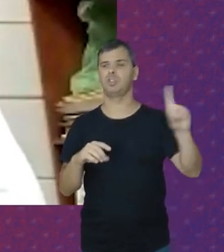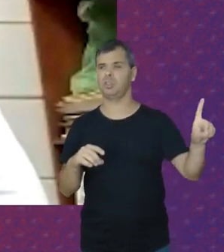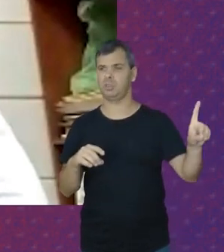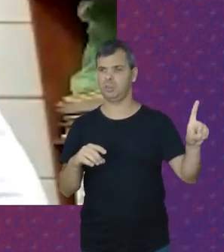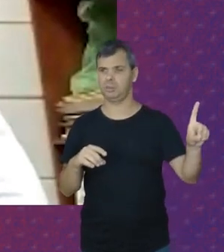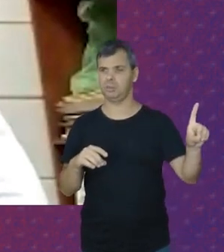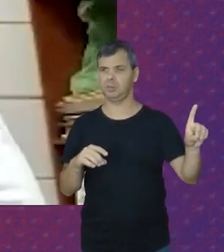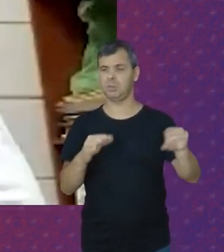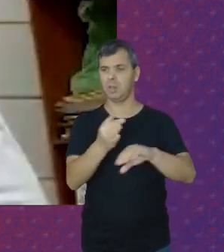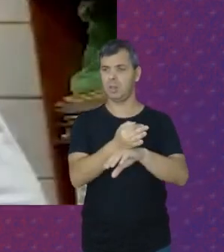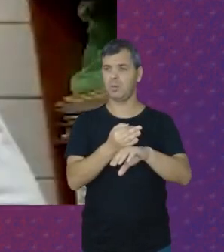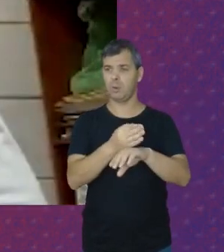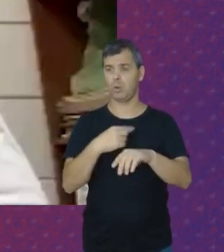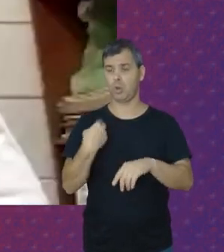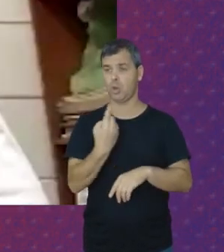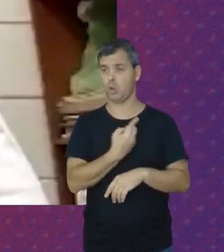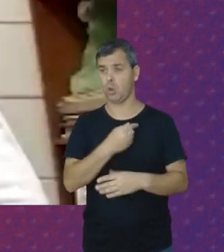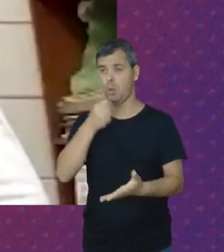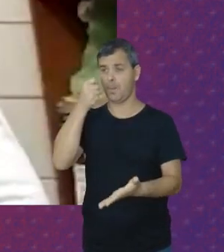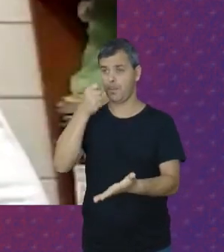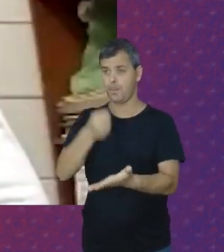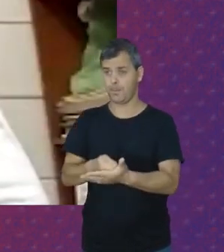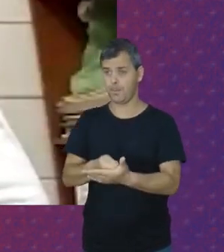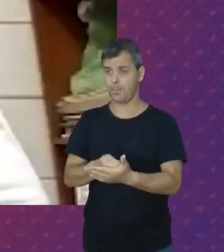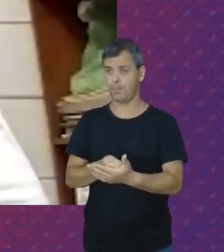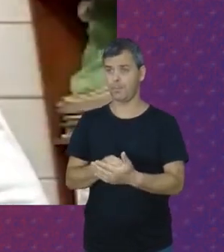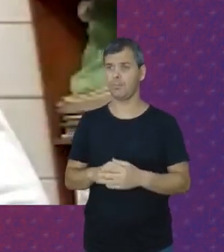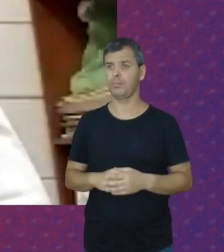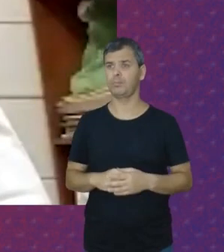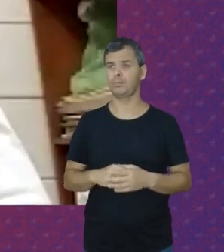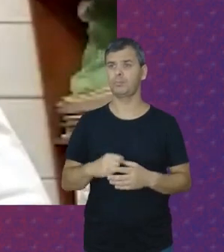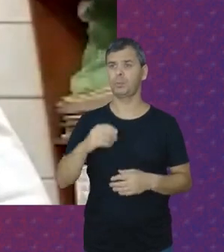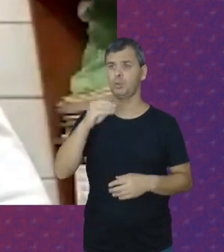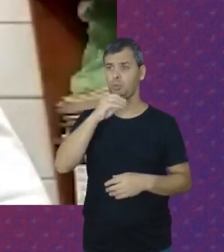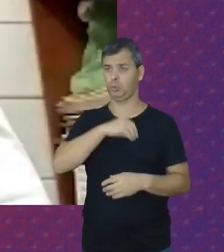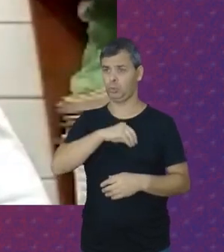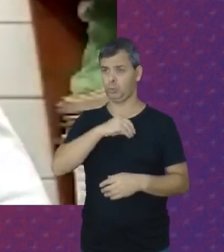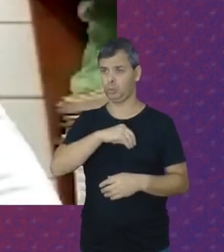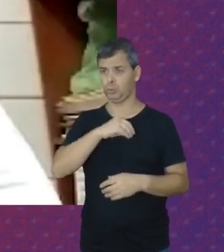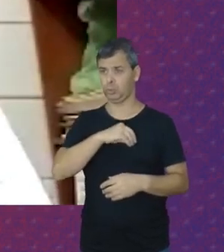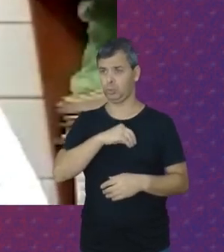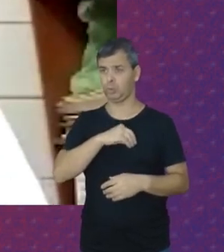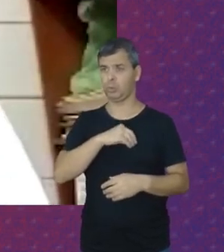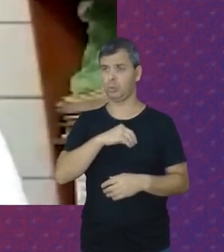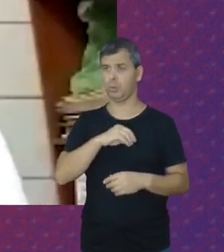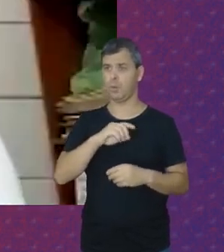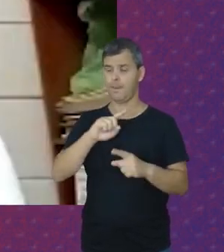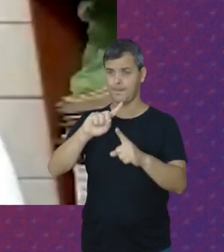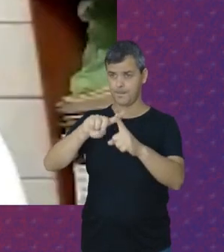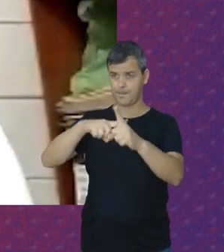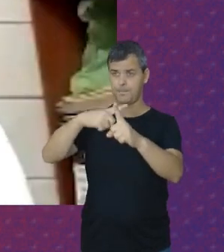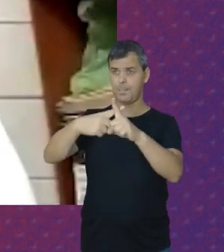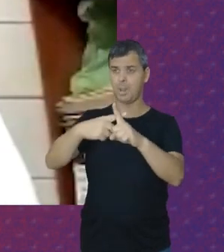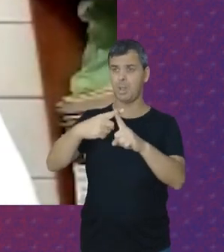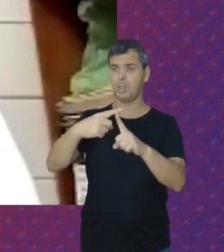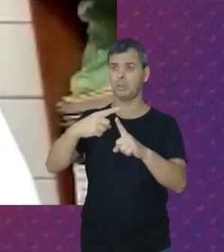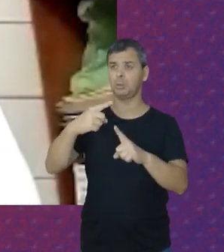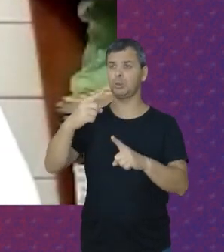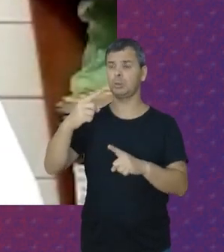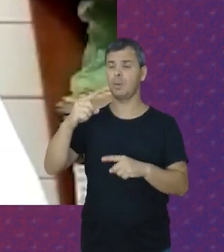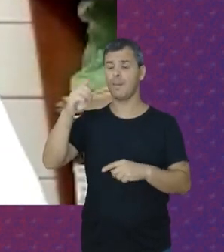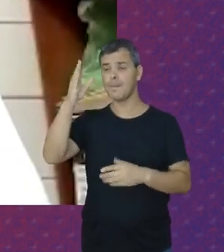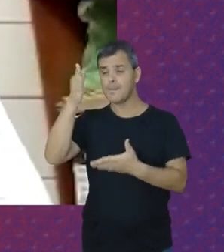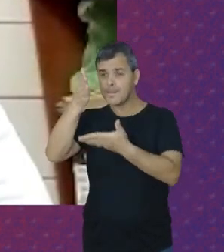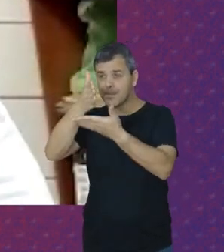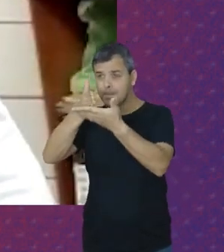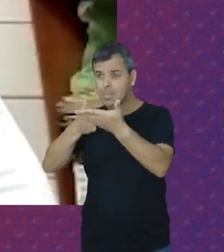20 Nos garantiu O pagamento Do salário Das férias Com mais um terço Sobre a remuneração